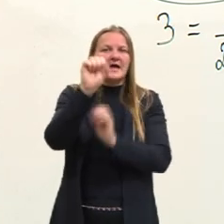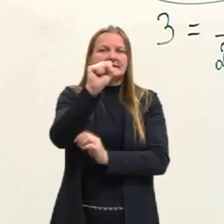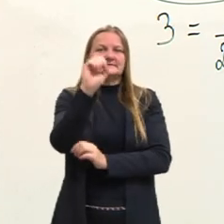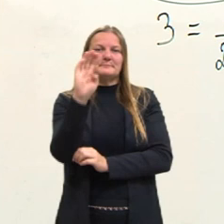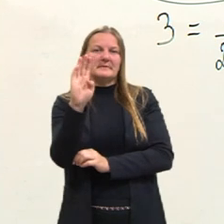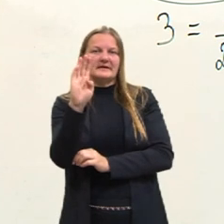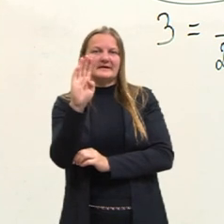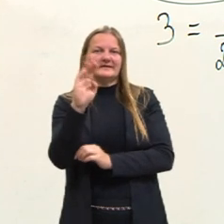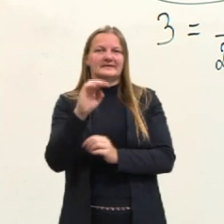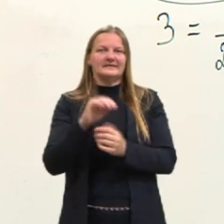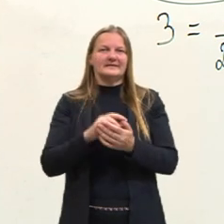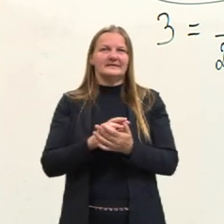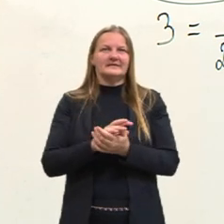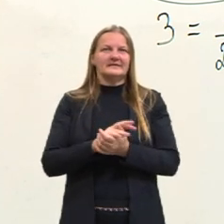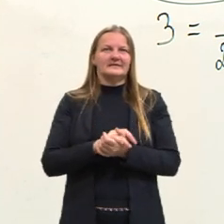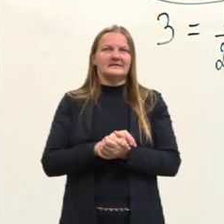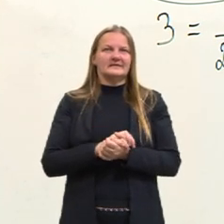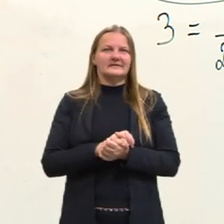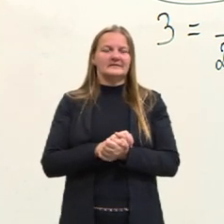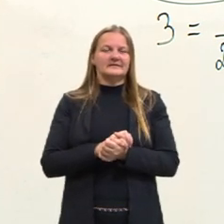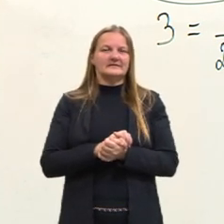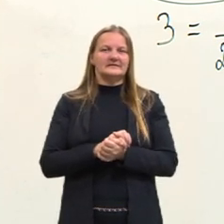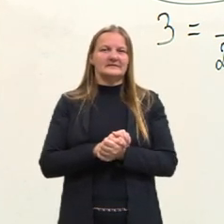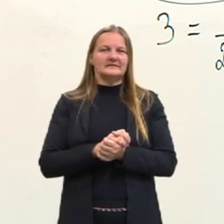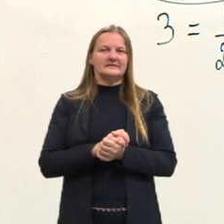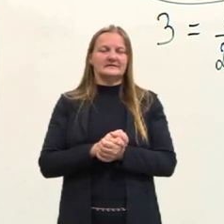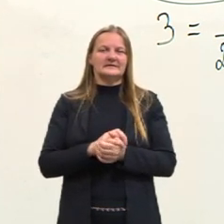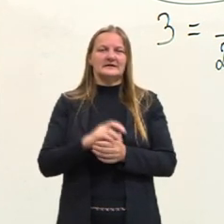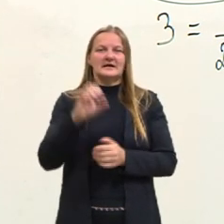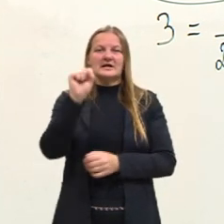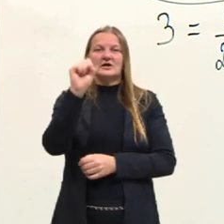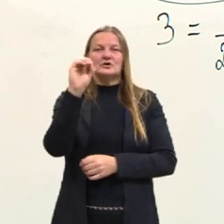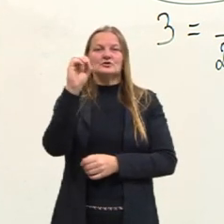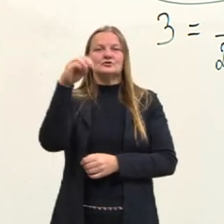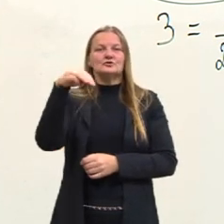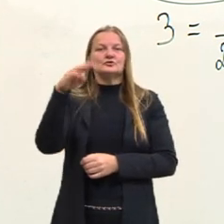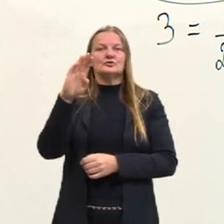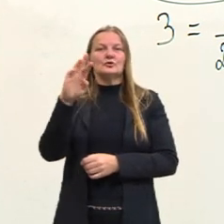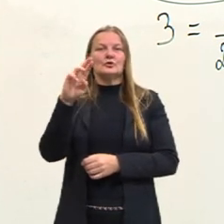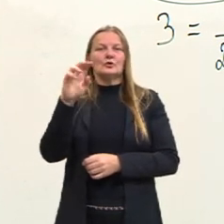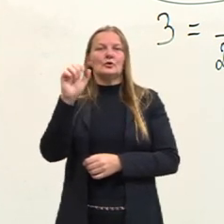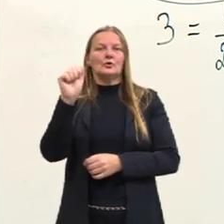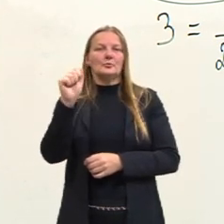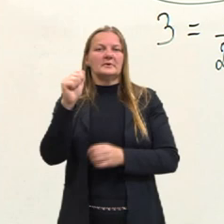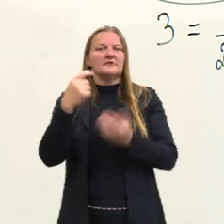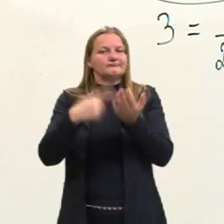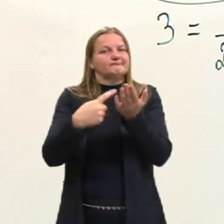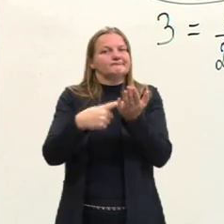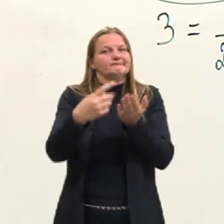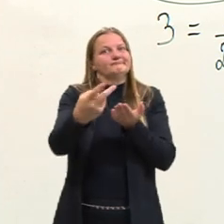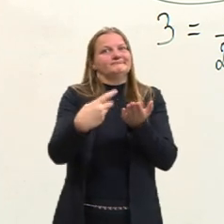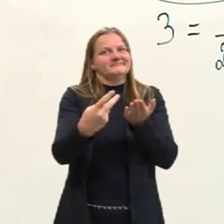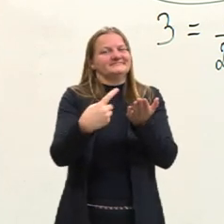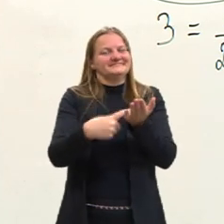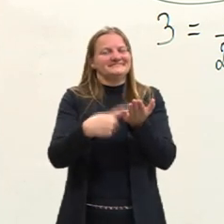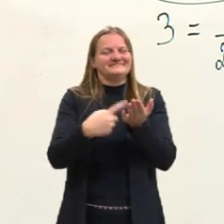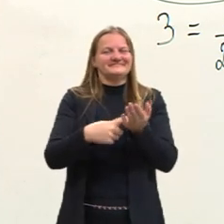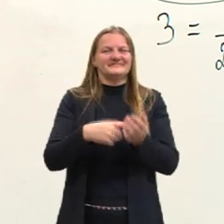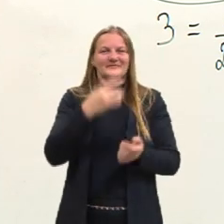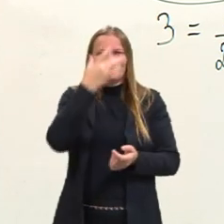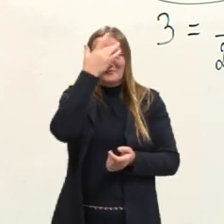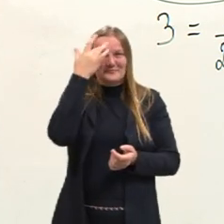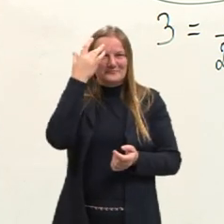Então, até eu vou notar aqui que o SB é sombra, convencionar isso, do homem.